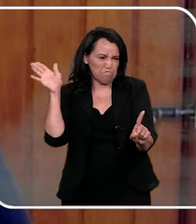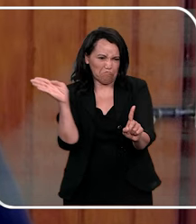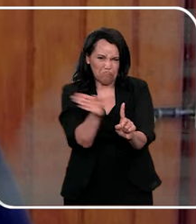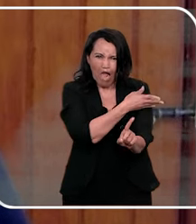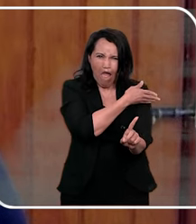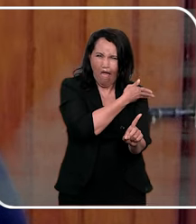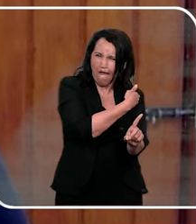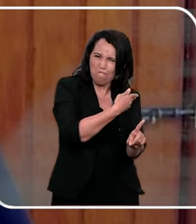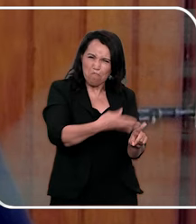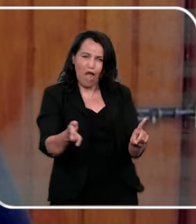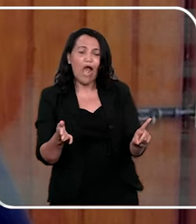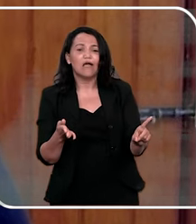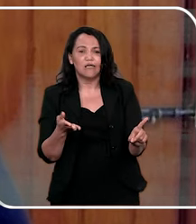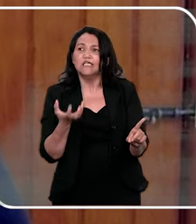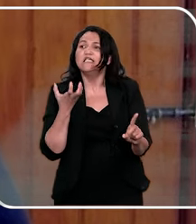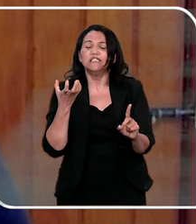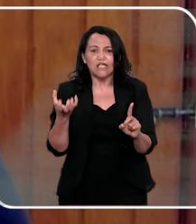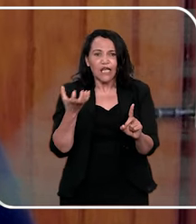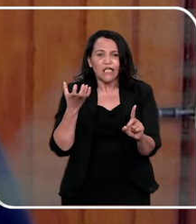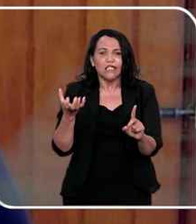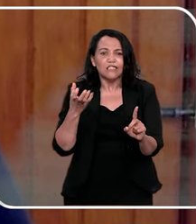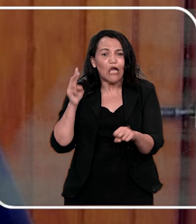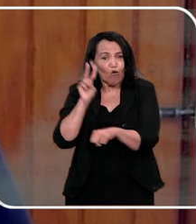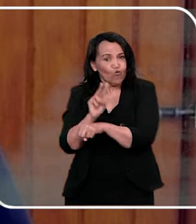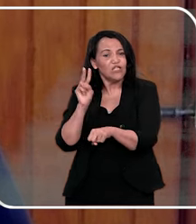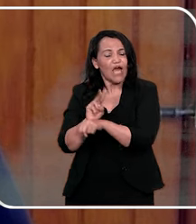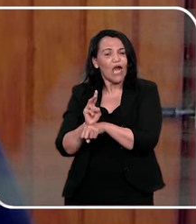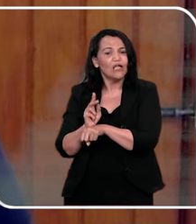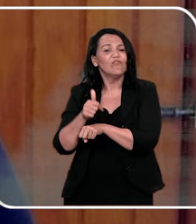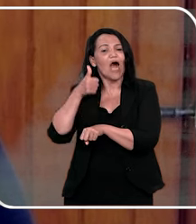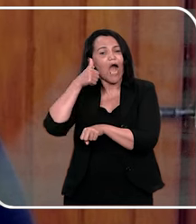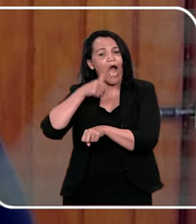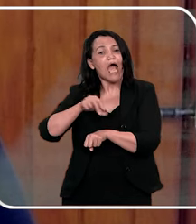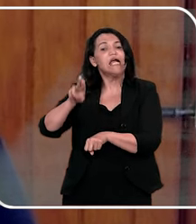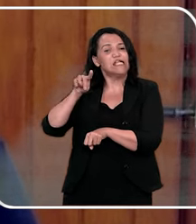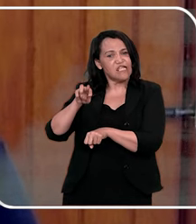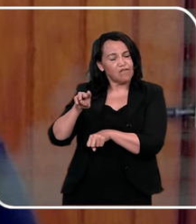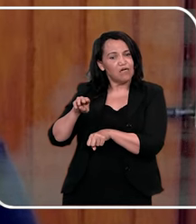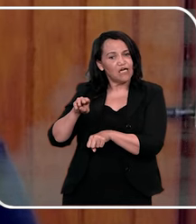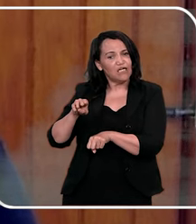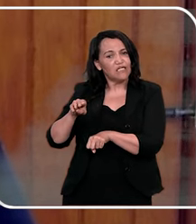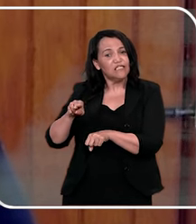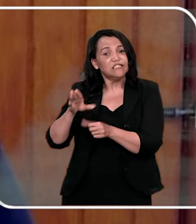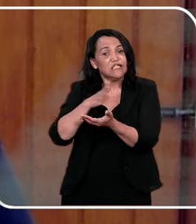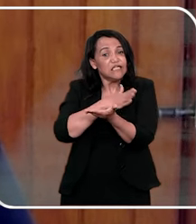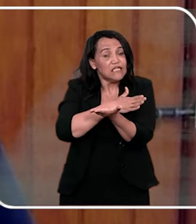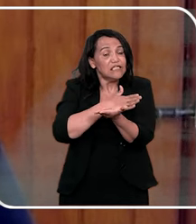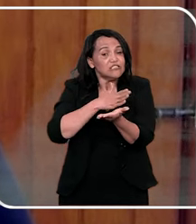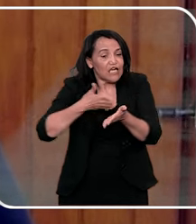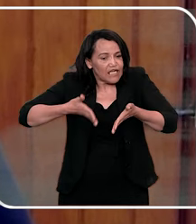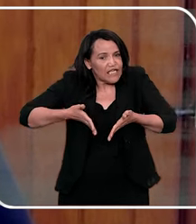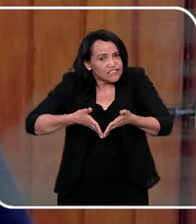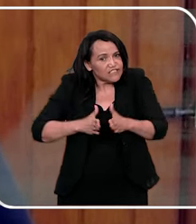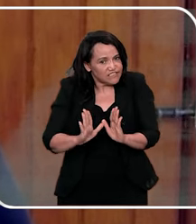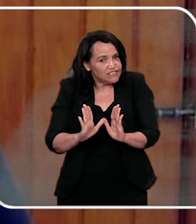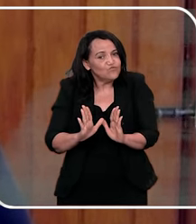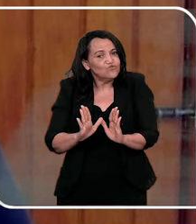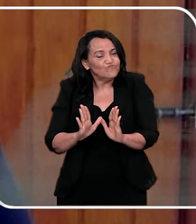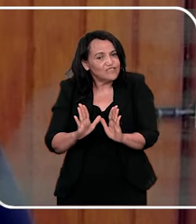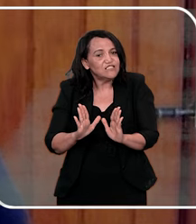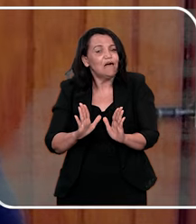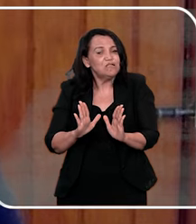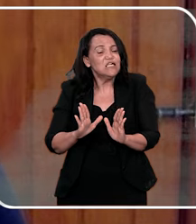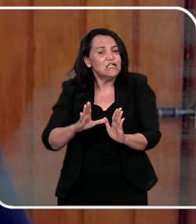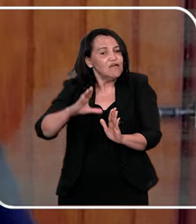sadismo, sabe, não sei usar nem a palavra, e ela queria preservar a irmã pequena, que tinha acabado de